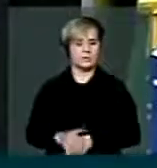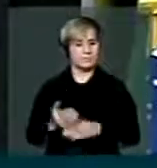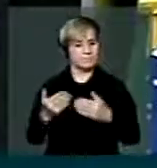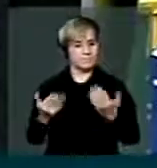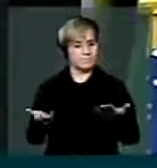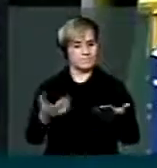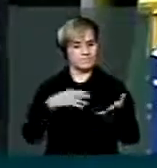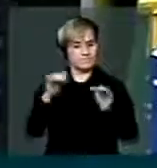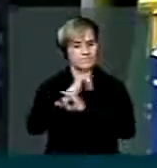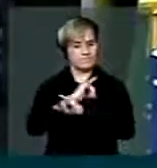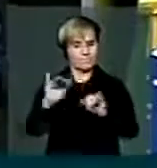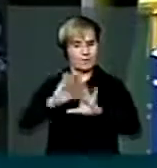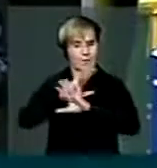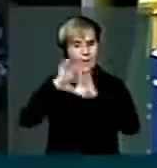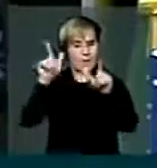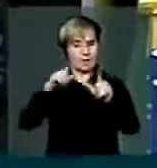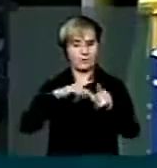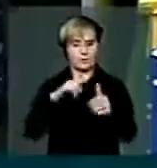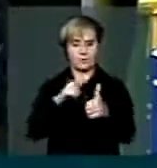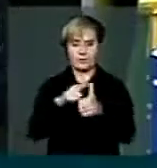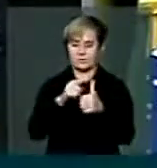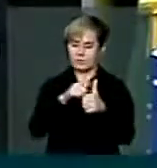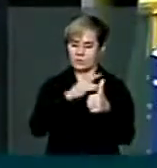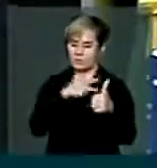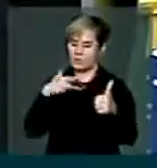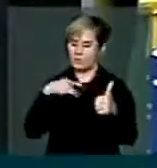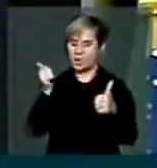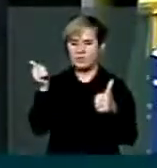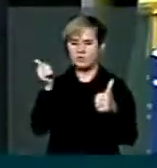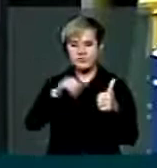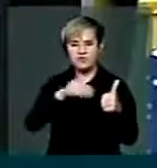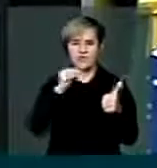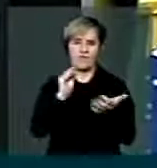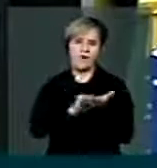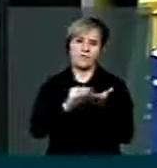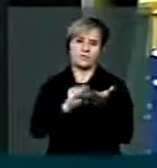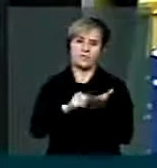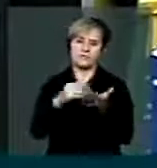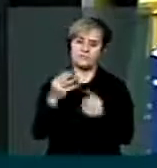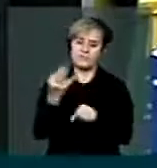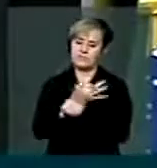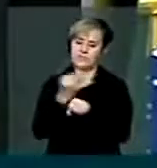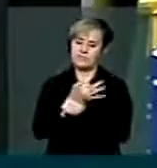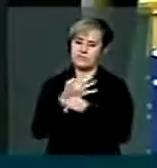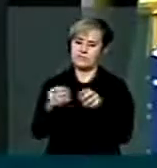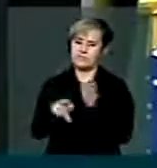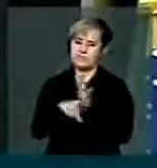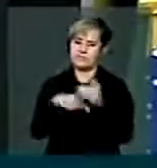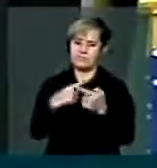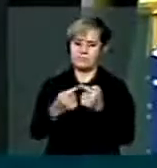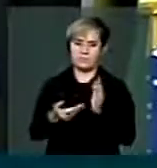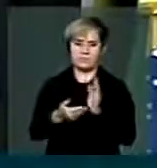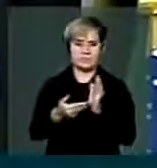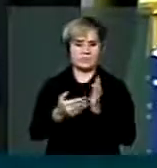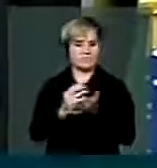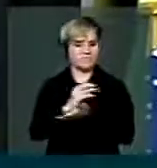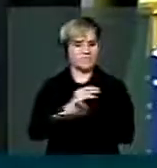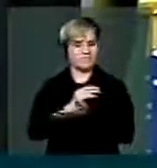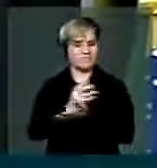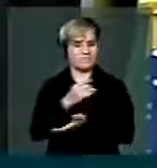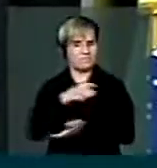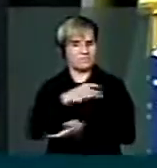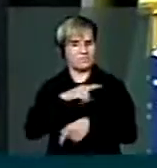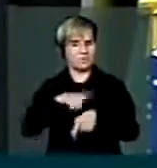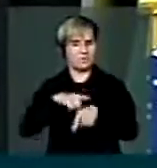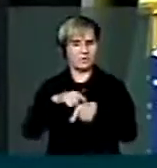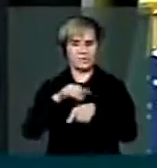dados claros que nós estamos com o setor subfinanciado, que essa casa se acovardou por pressão do Executivo à